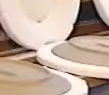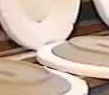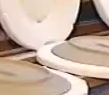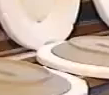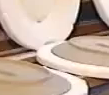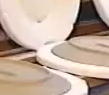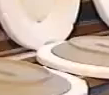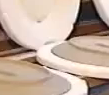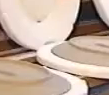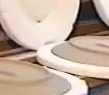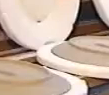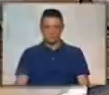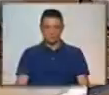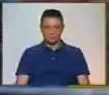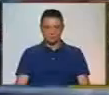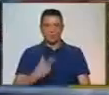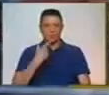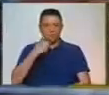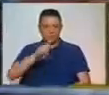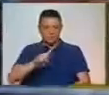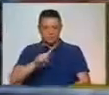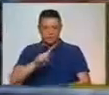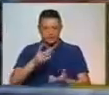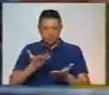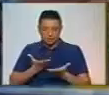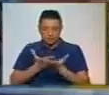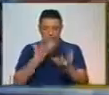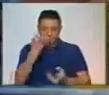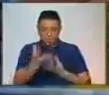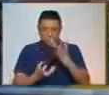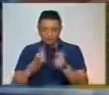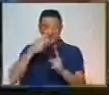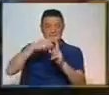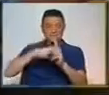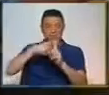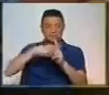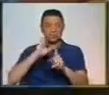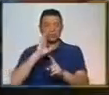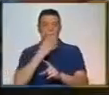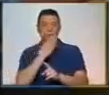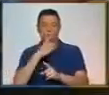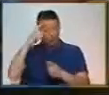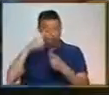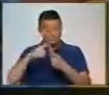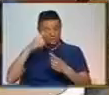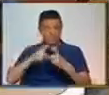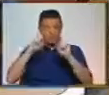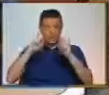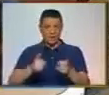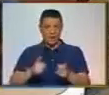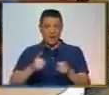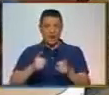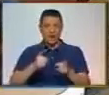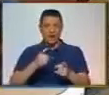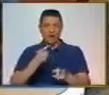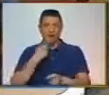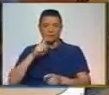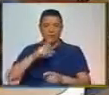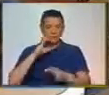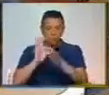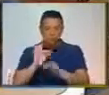São novamente cozidas a temperaturas que vai depender do objectivo a se destina ao louço, estão novamente